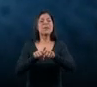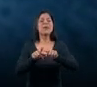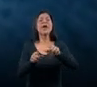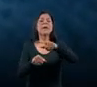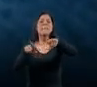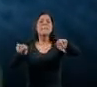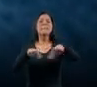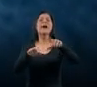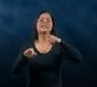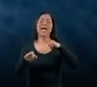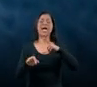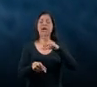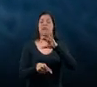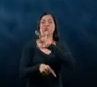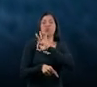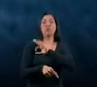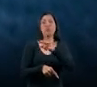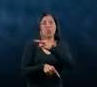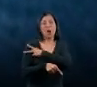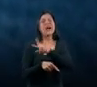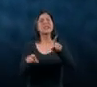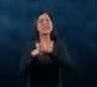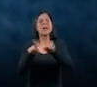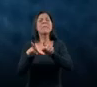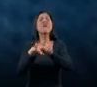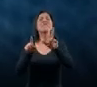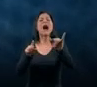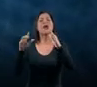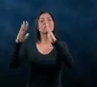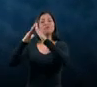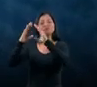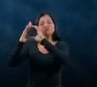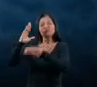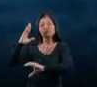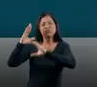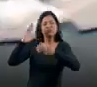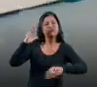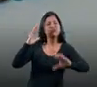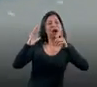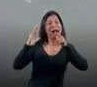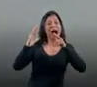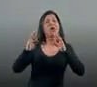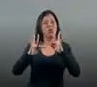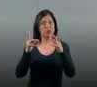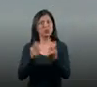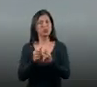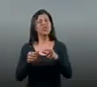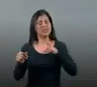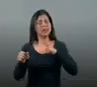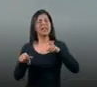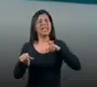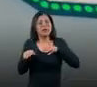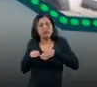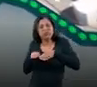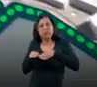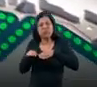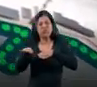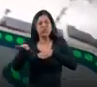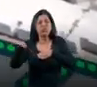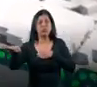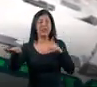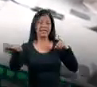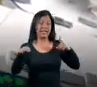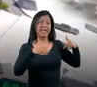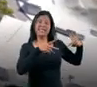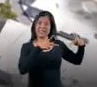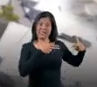vai fazer mais de 3 mil ligações para completar a rede de saneamento da região. Vai ter um deck gigante. A primeira etapa vai de São